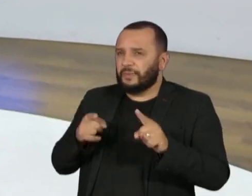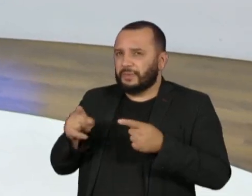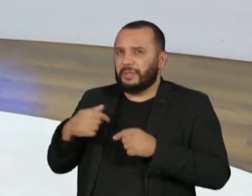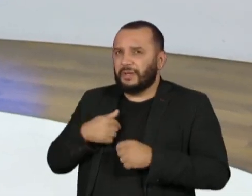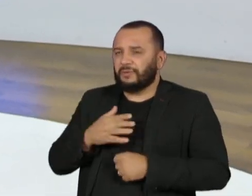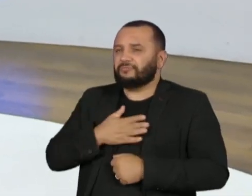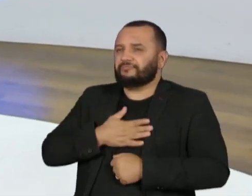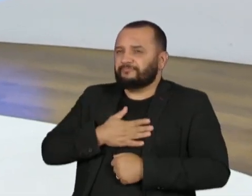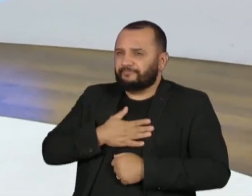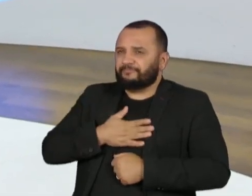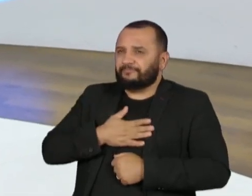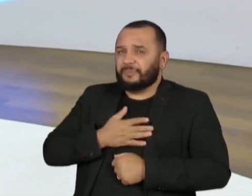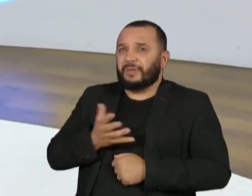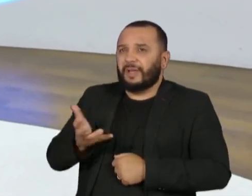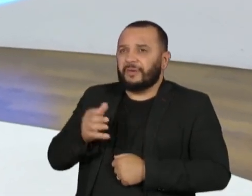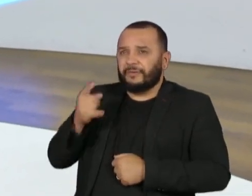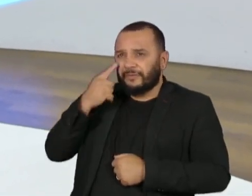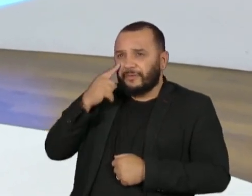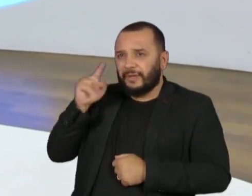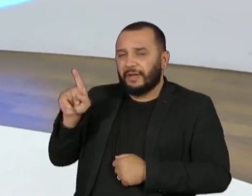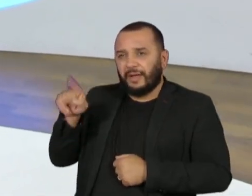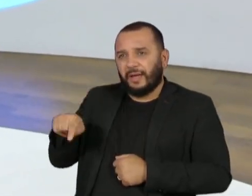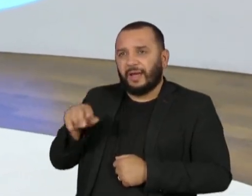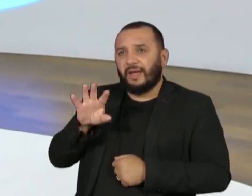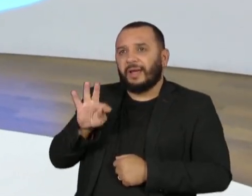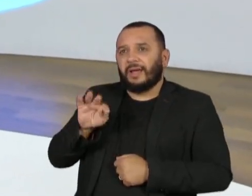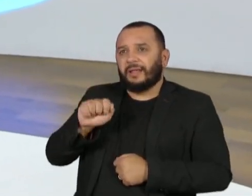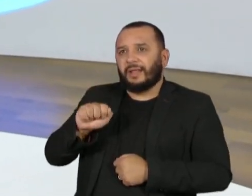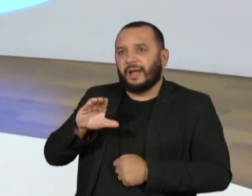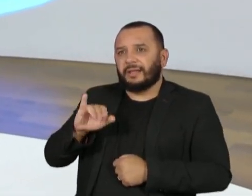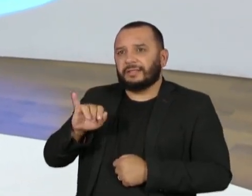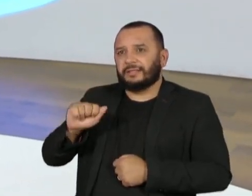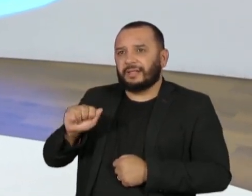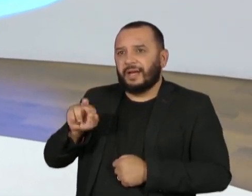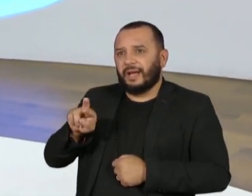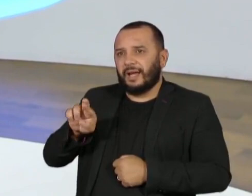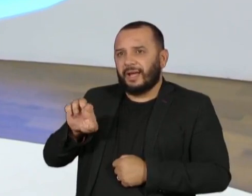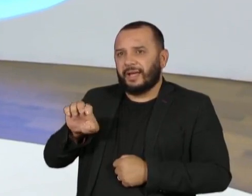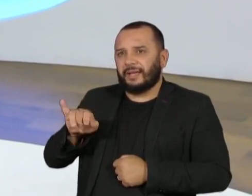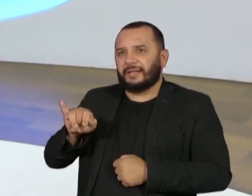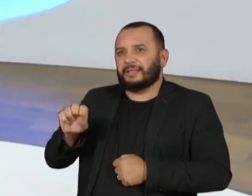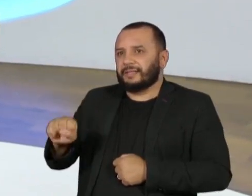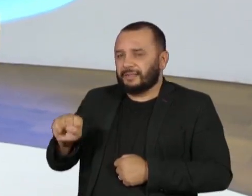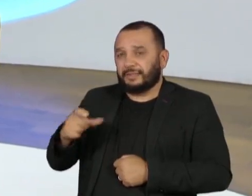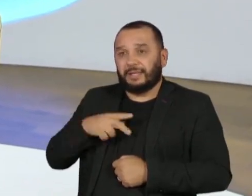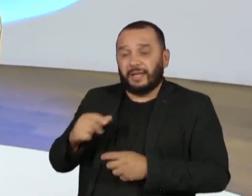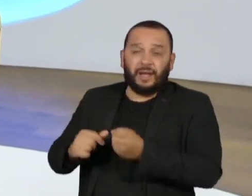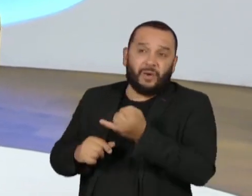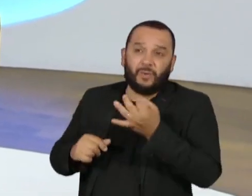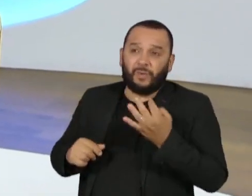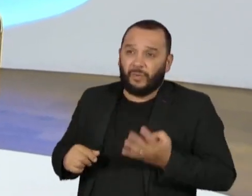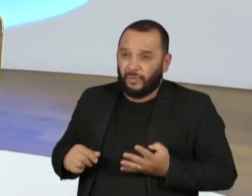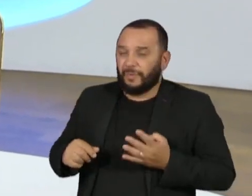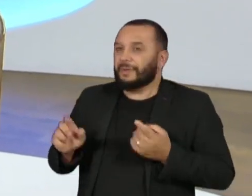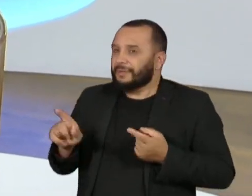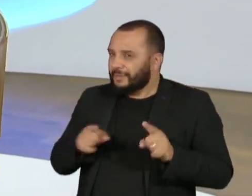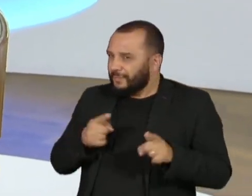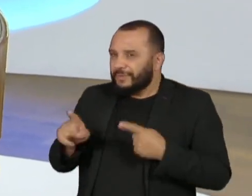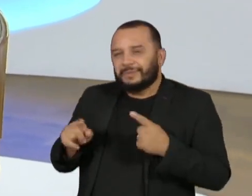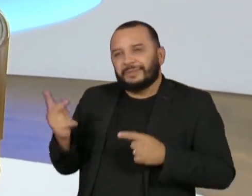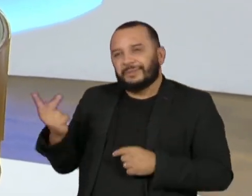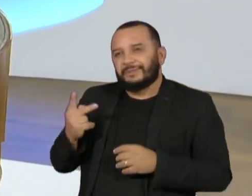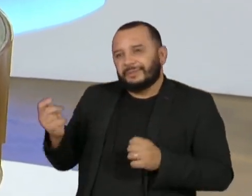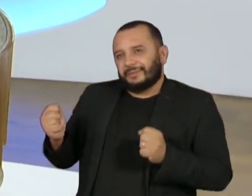mesmo, que eu falei, eu quero ouvir o que essa artista está falando, foi a Tássia Reis. E aí a gente tem algumas músicas, muitas músicas